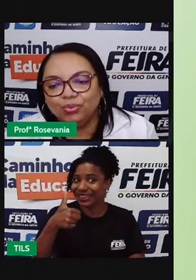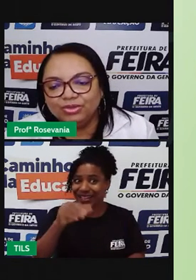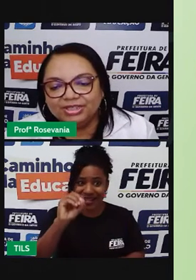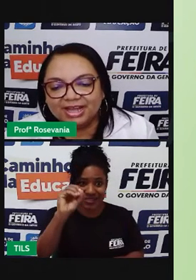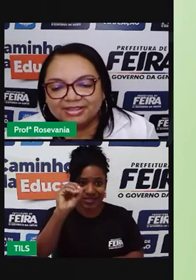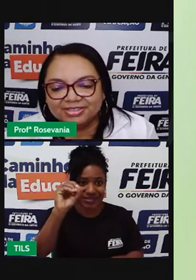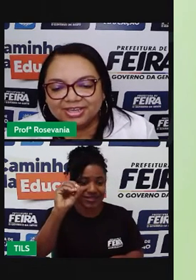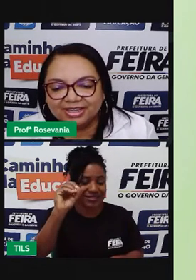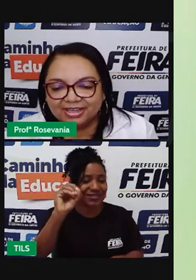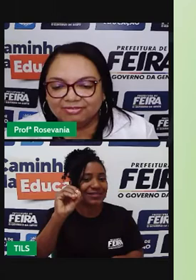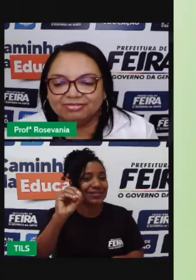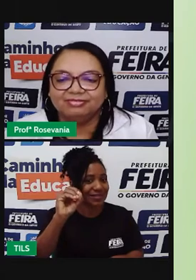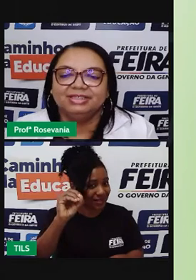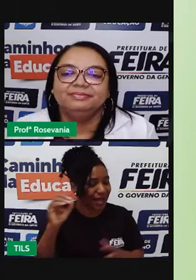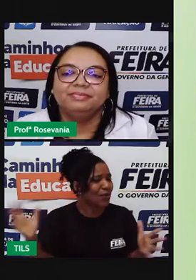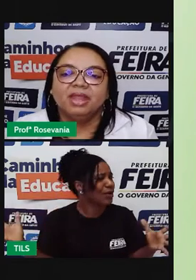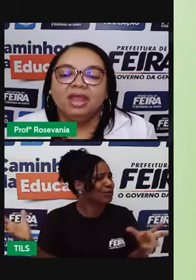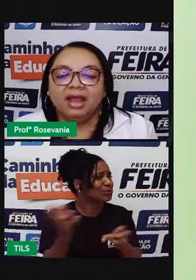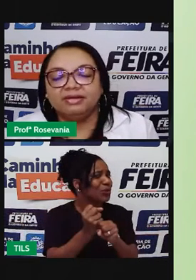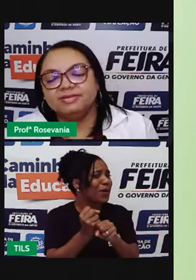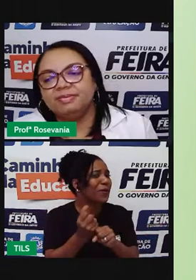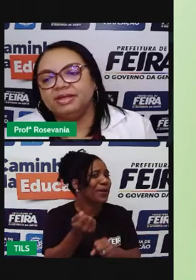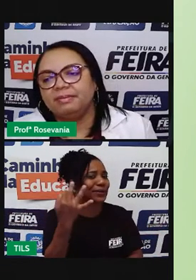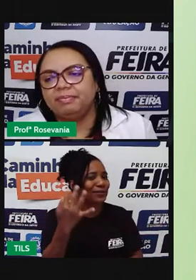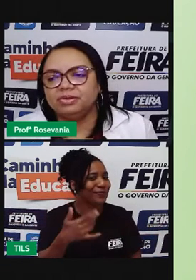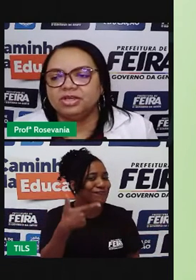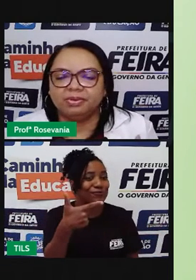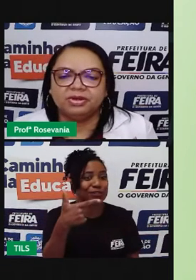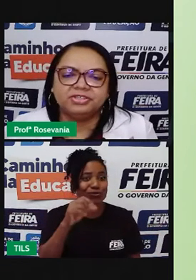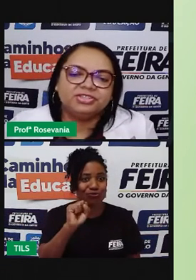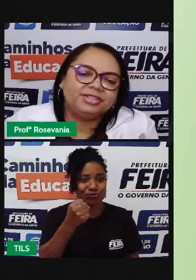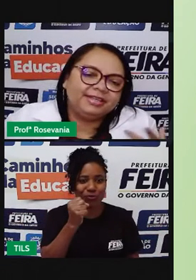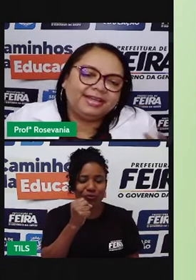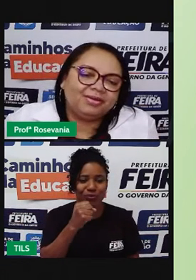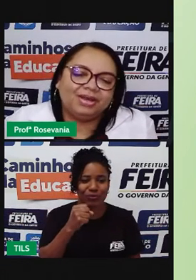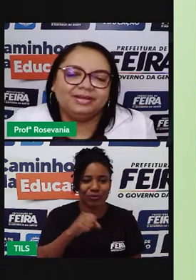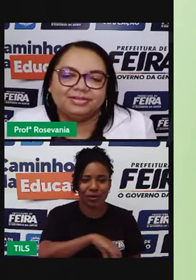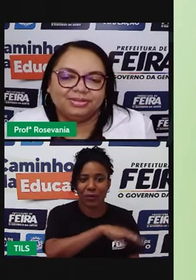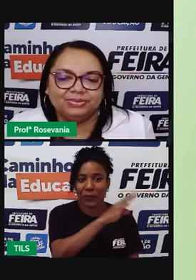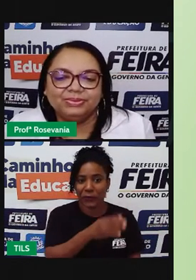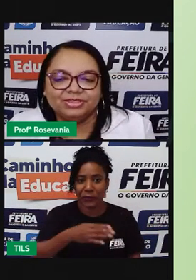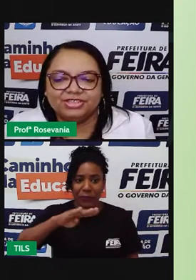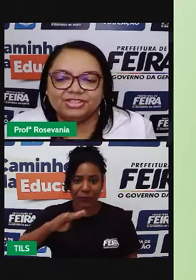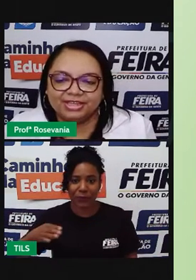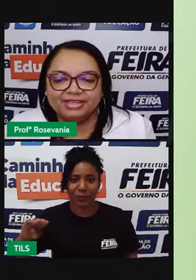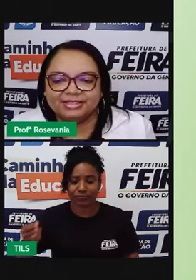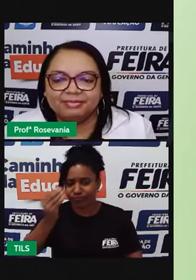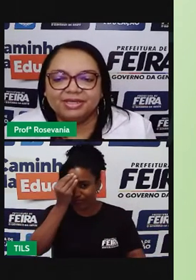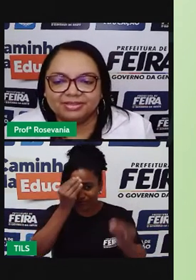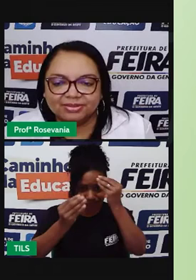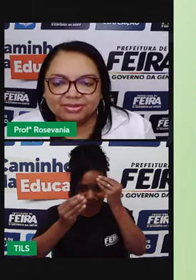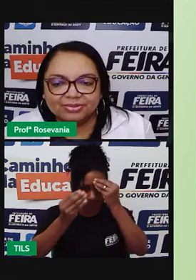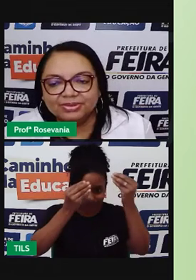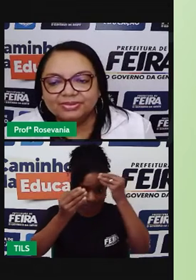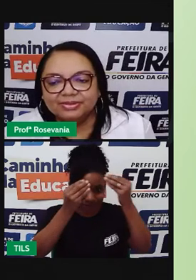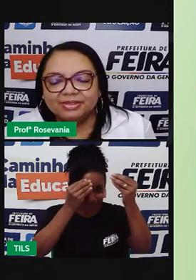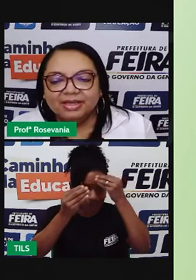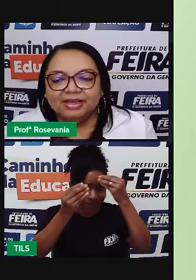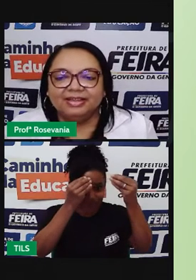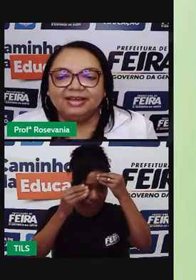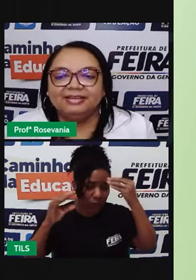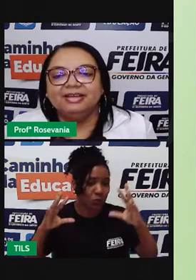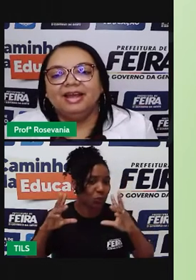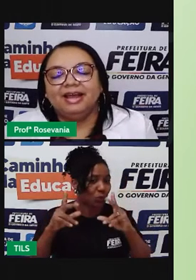unidades de relevo, né. Aí você vai perguntar, poxa, a gente tem que decorar isso tudo, a gente tem que saber isso tudo,